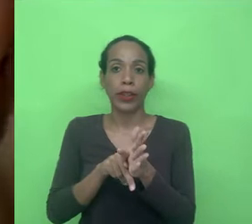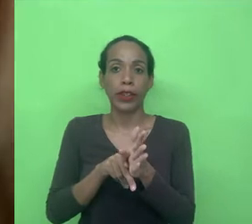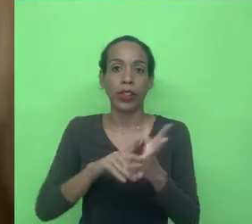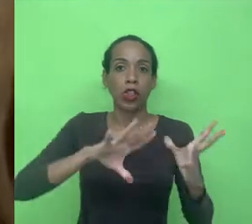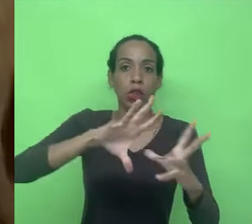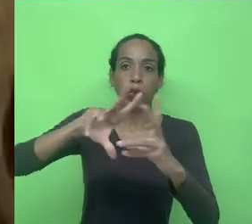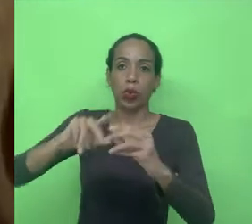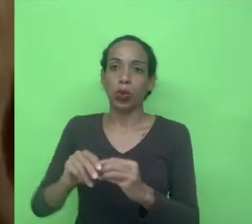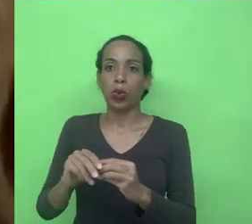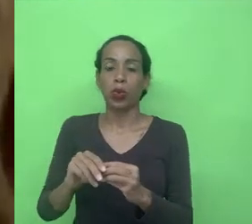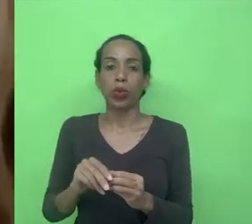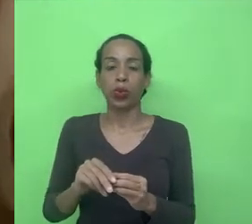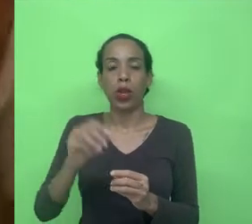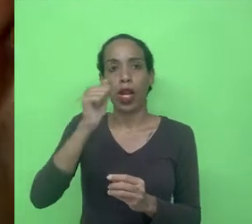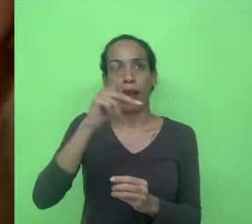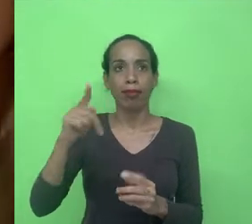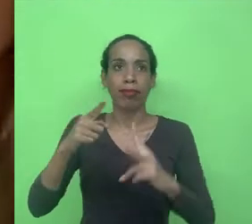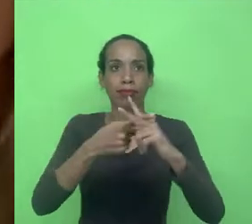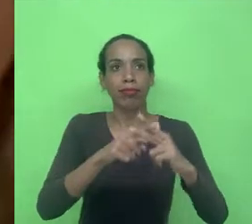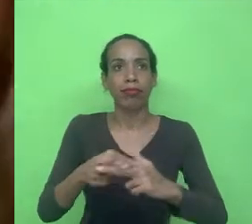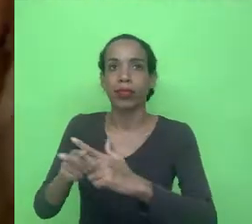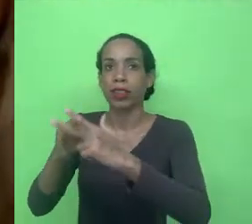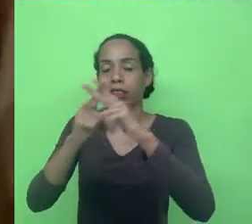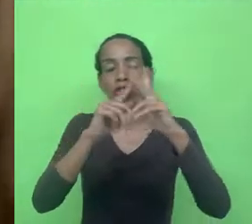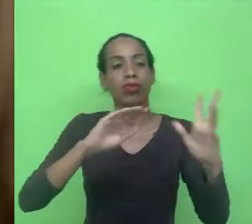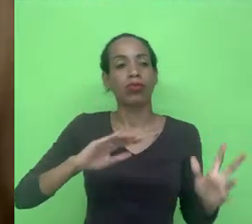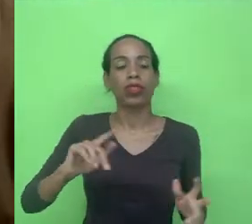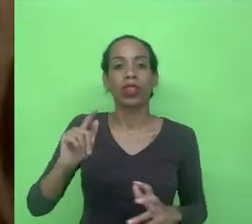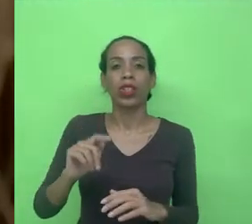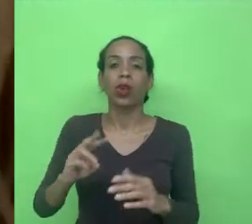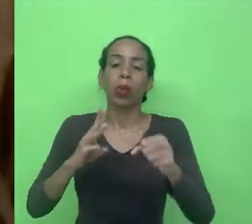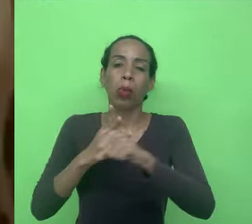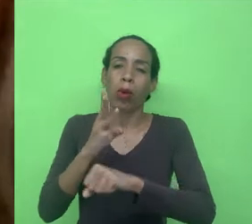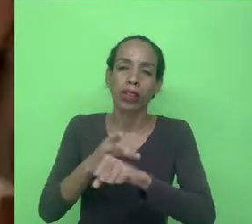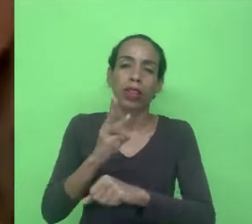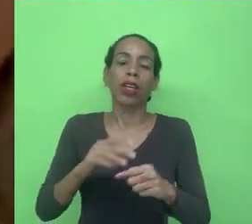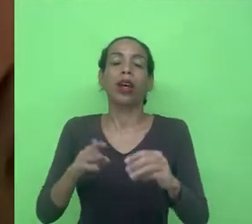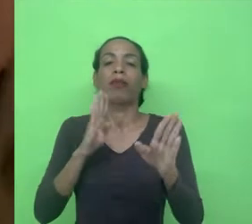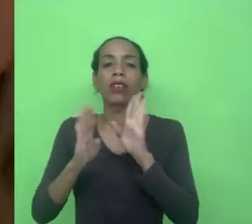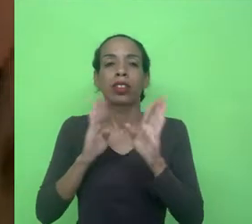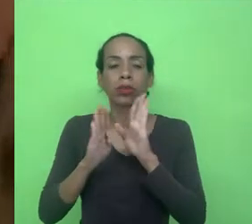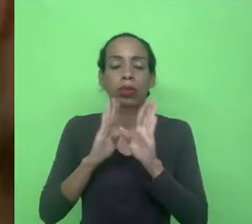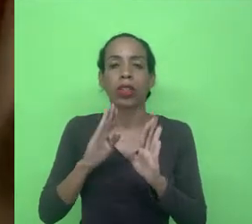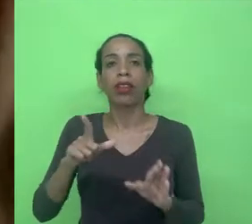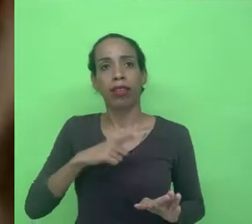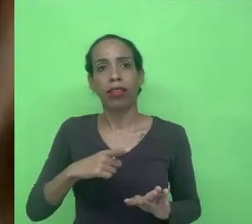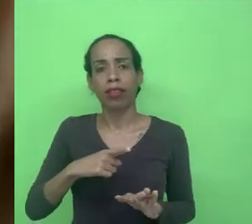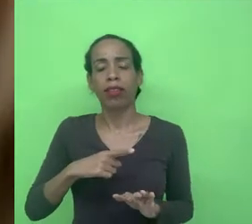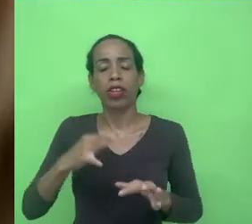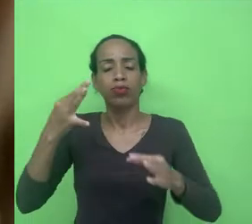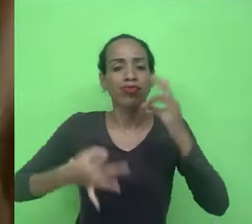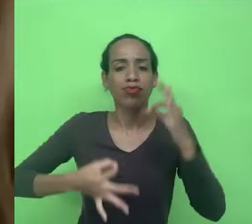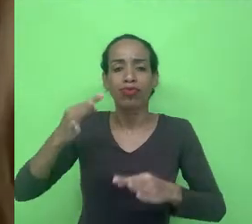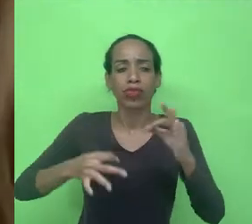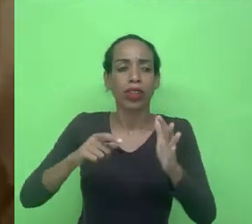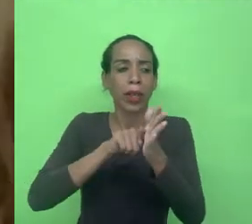aplicativas e ferramentas gerais como WhatsApp Facebook todos nós temos portais judiciais para buscar esses